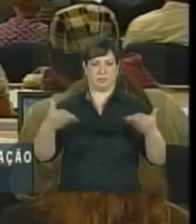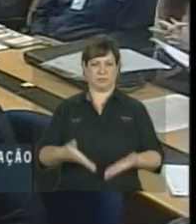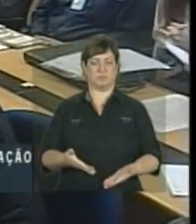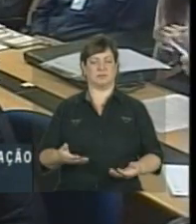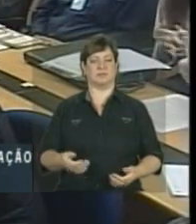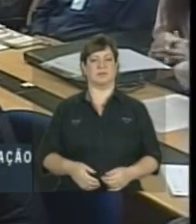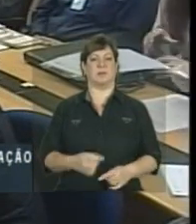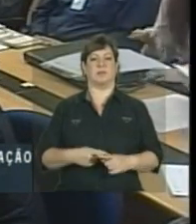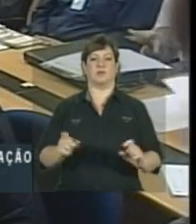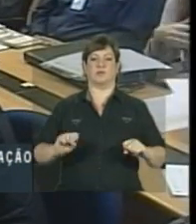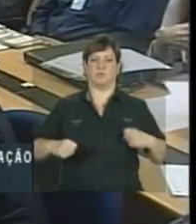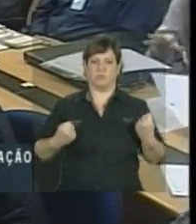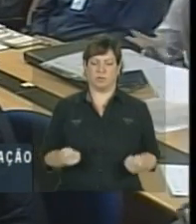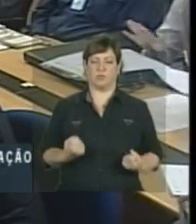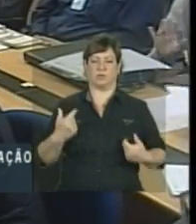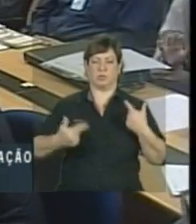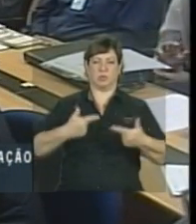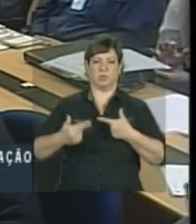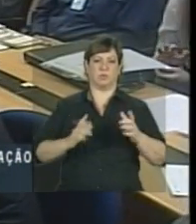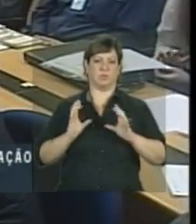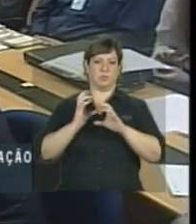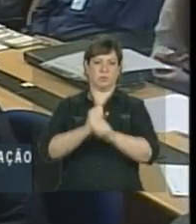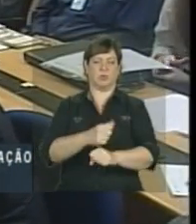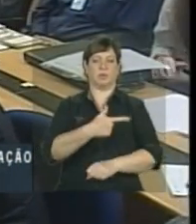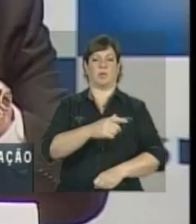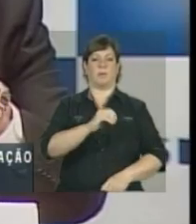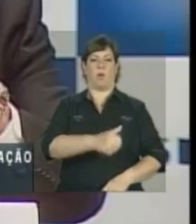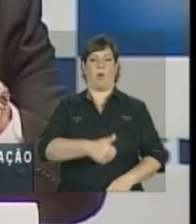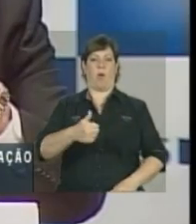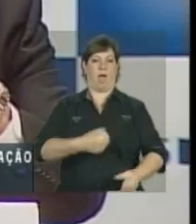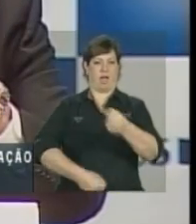pelos esforços ao longo do ano de 2011.